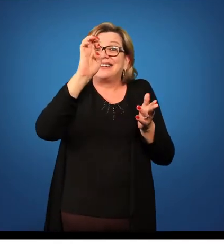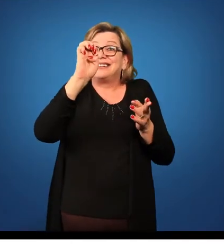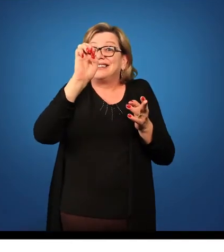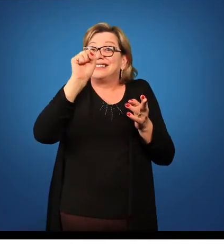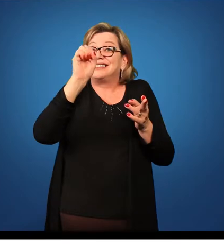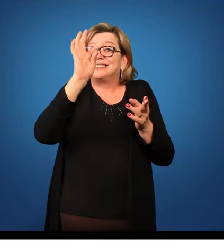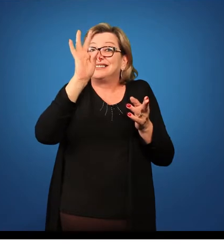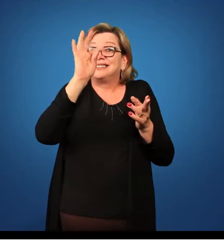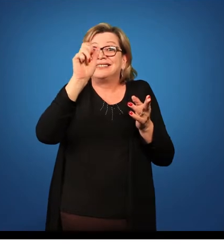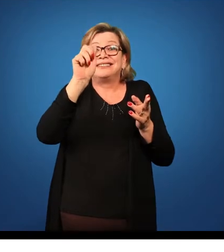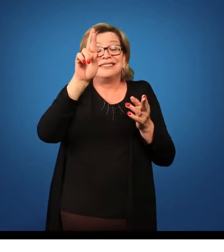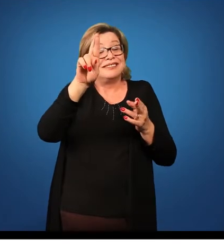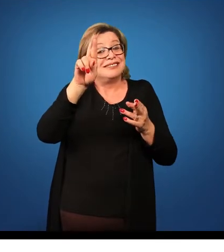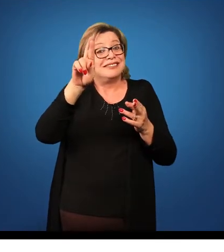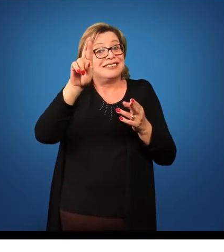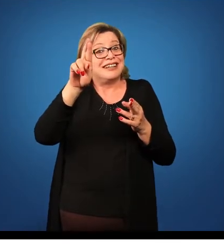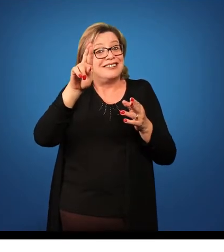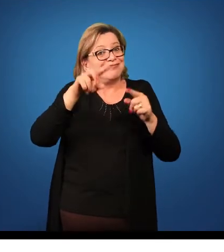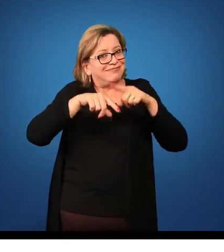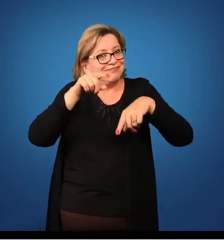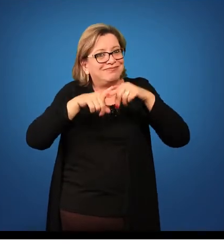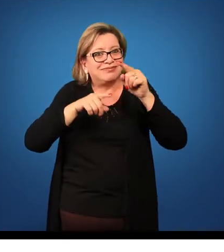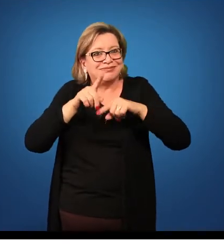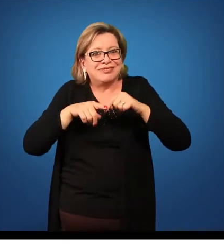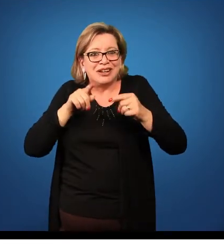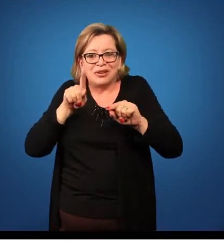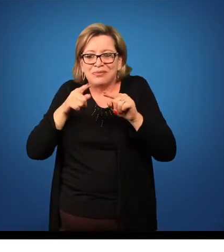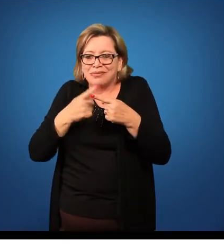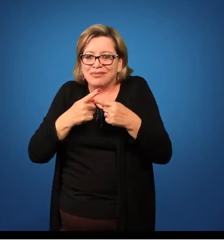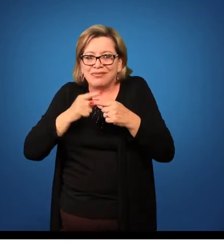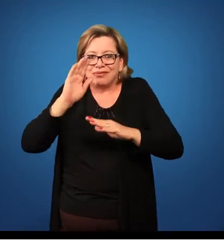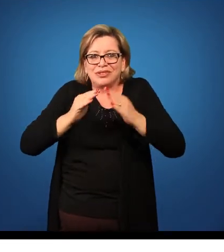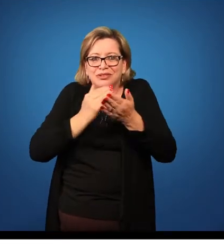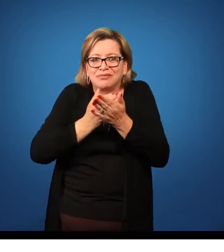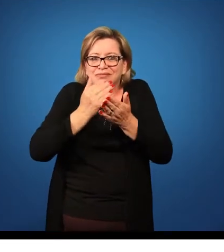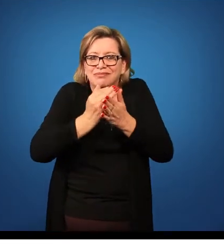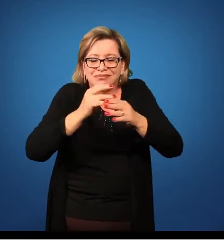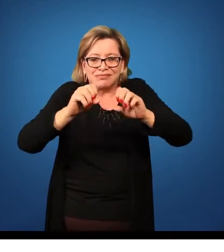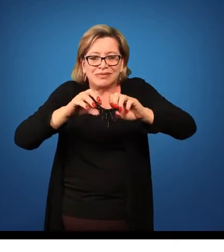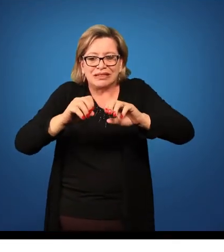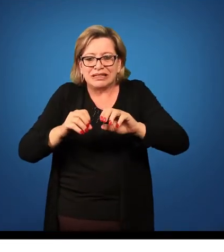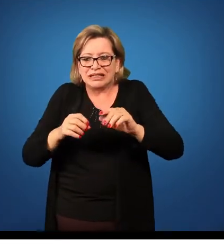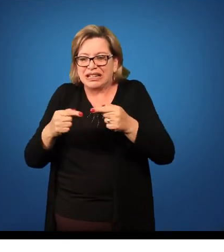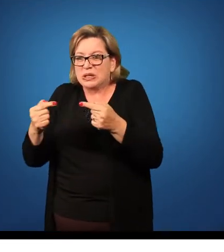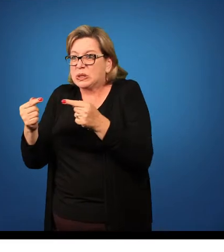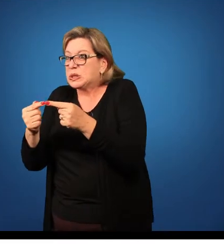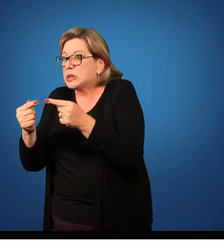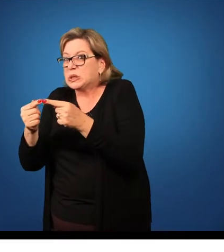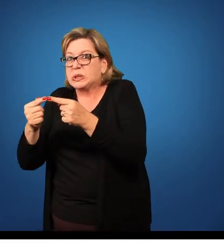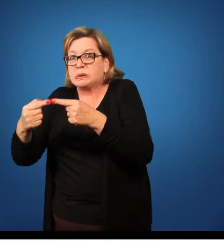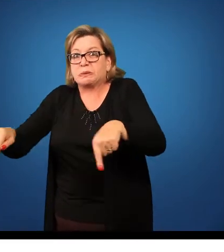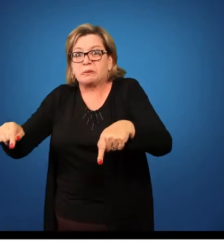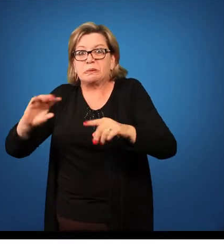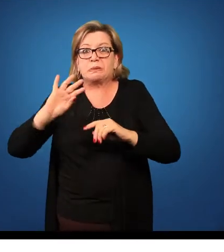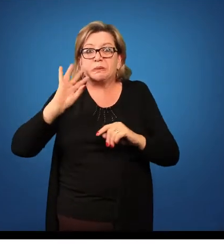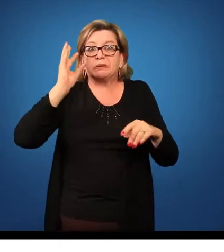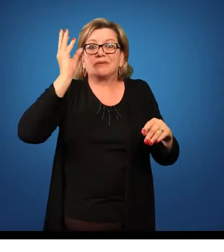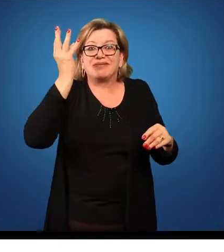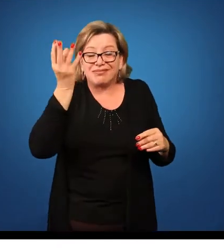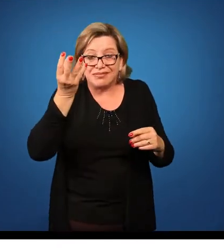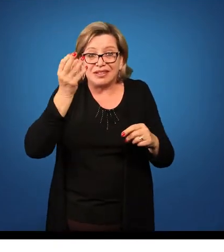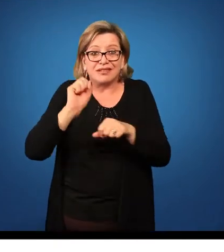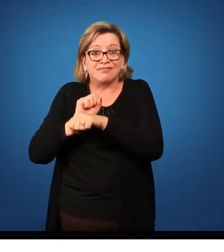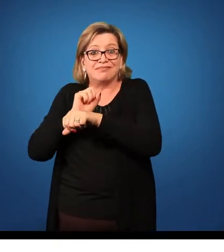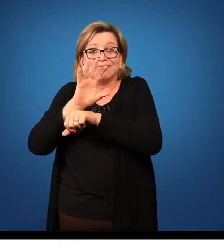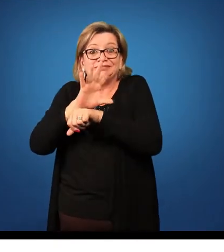momentos você vai iniciar a sua aula e o material pode não funcionar. Então pode ter incompatibilidade com o computador, com o data show, pode ter